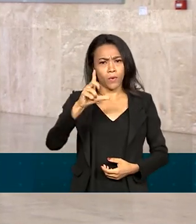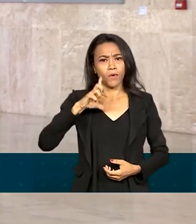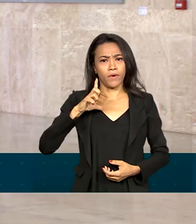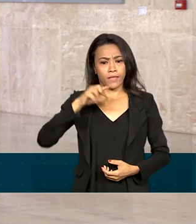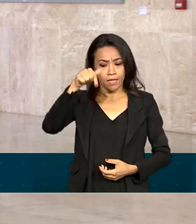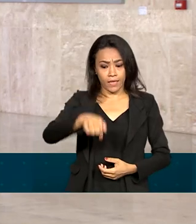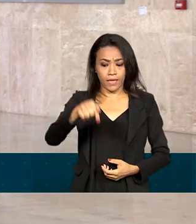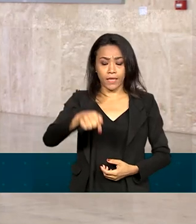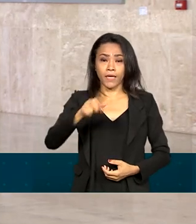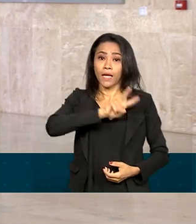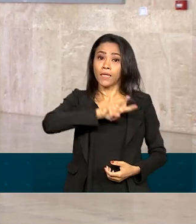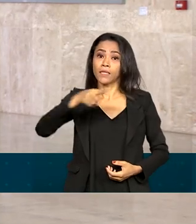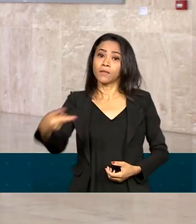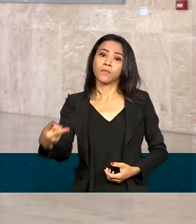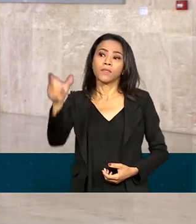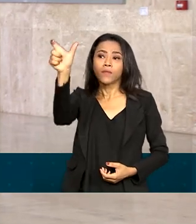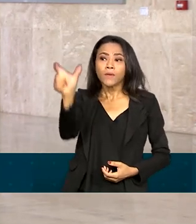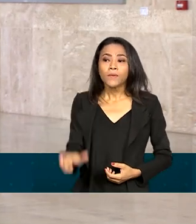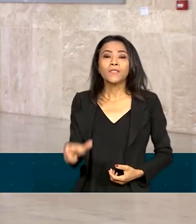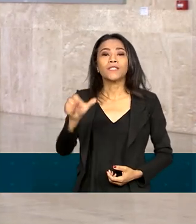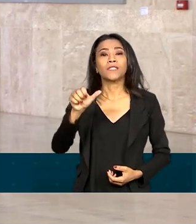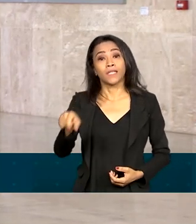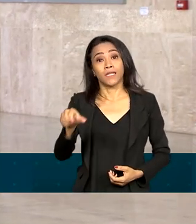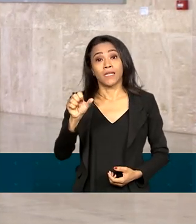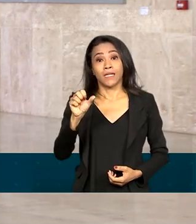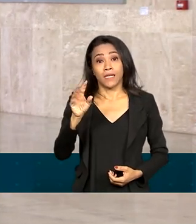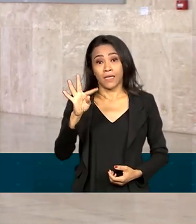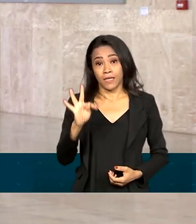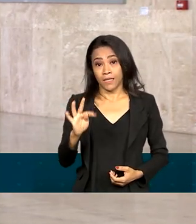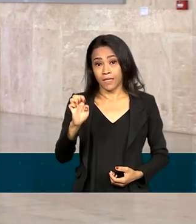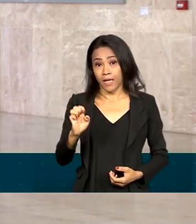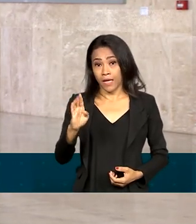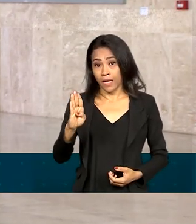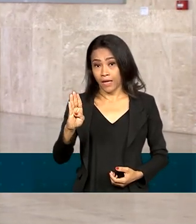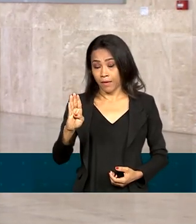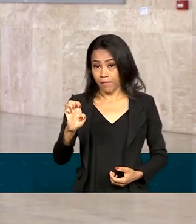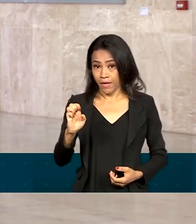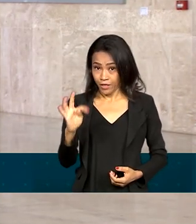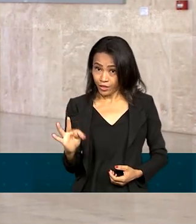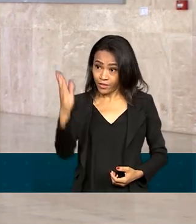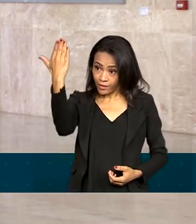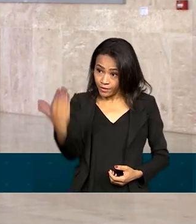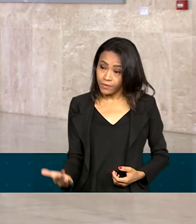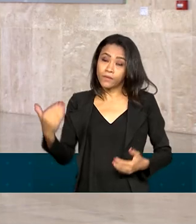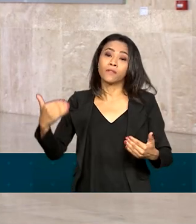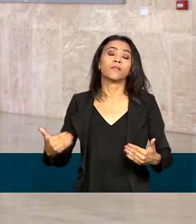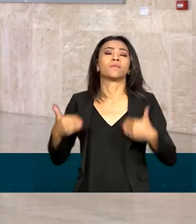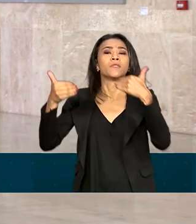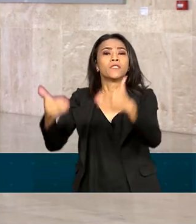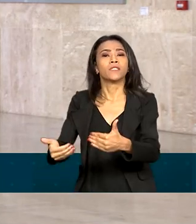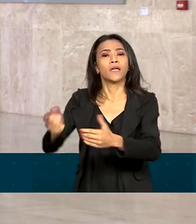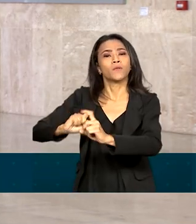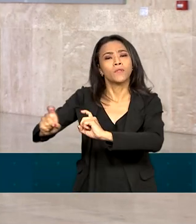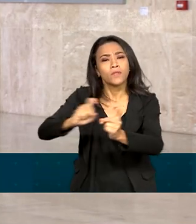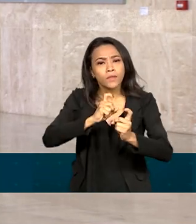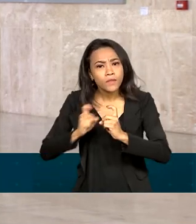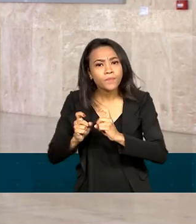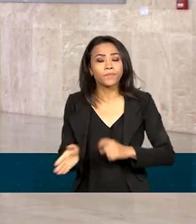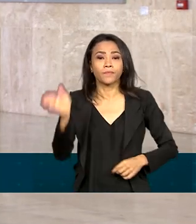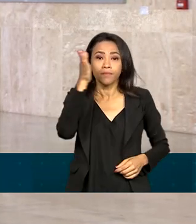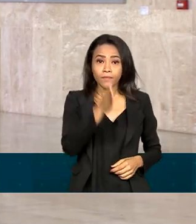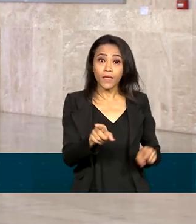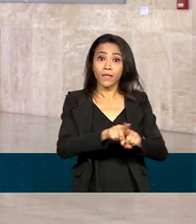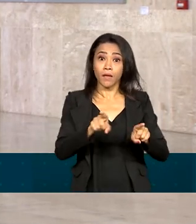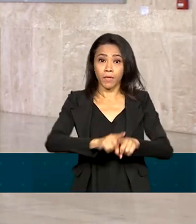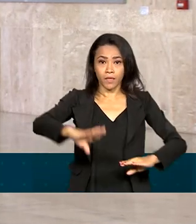a transmissão de cargo de Simone Tebbit, que estará à frente do Ministério do Planejamento. Ainda hoje também acontece a cerimônia de posse do Comando